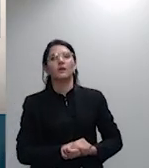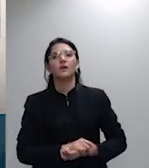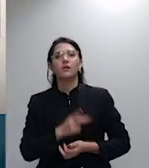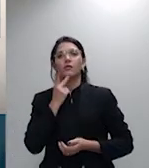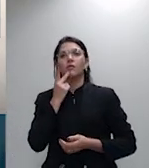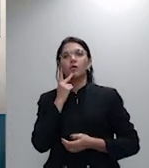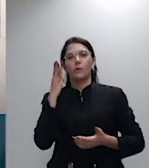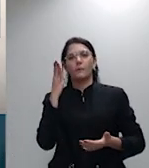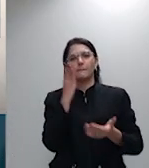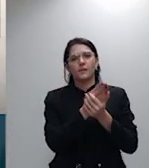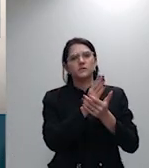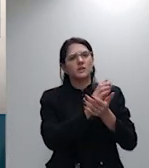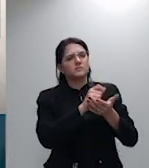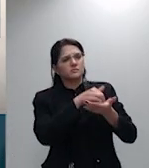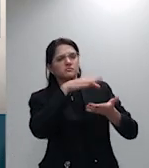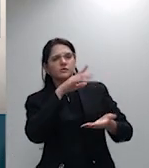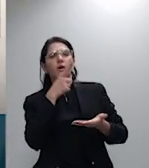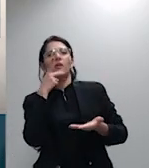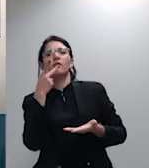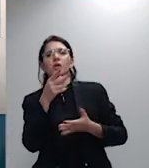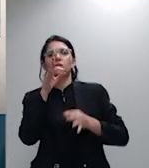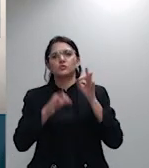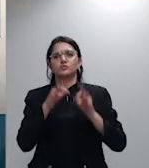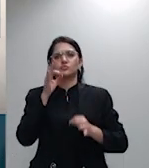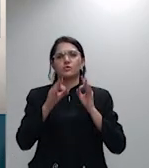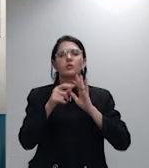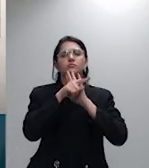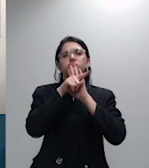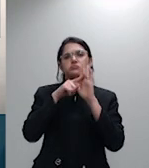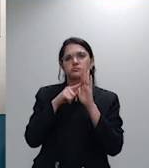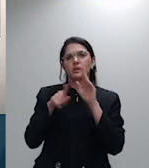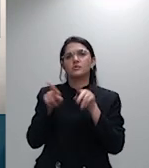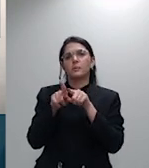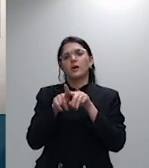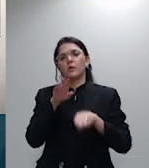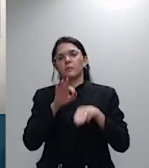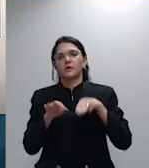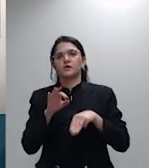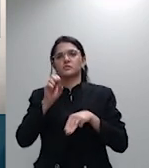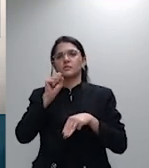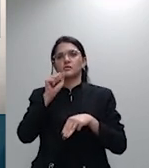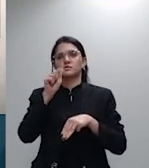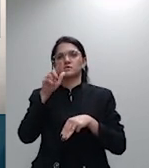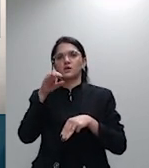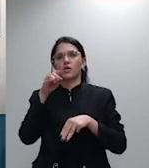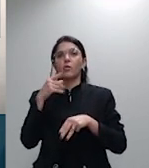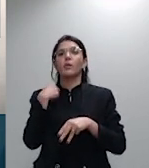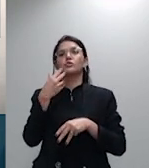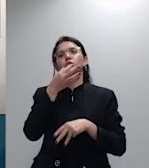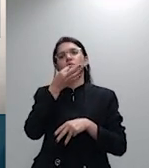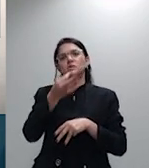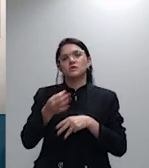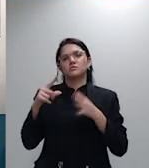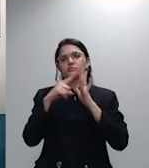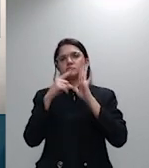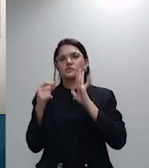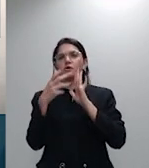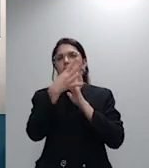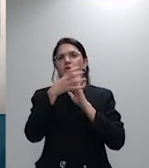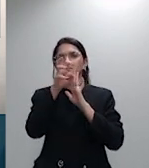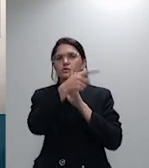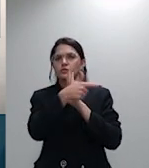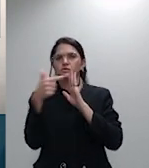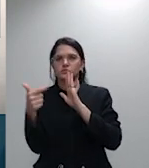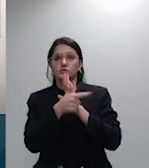precedente é do ministro Salomão eu estou citando a ação recisória 4522 a corte especial por ocasião do julgamento do recurso especial